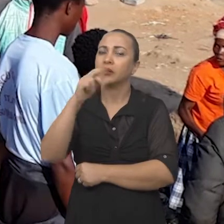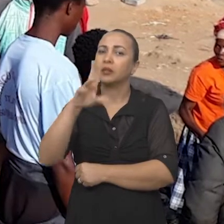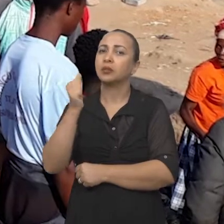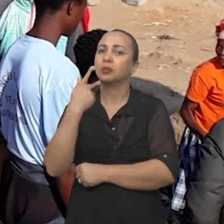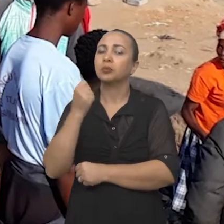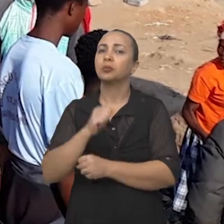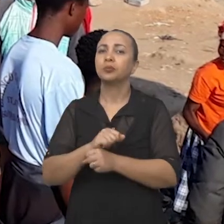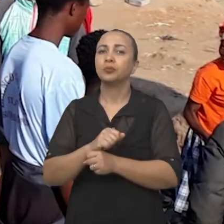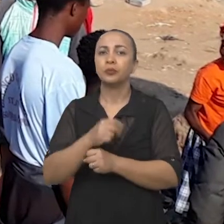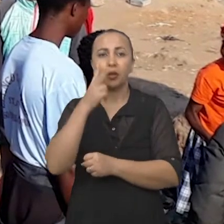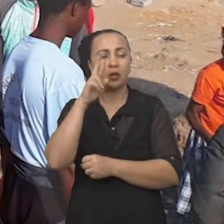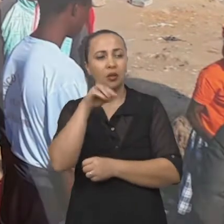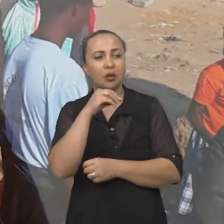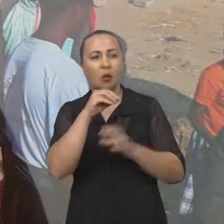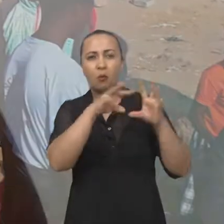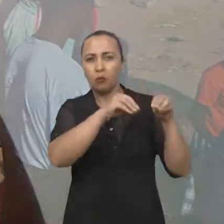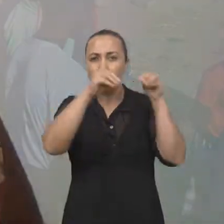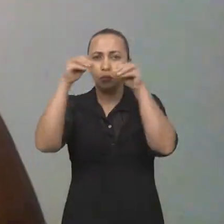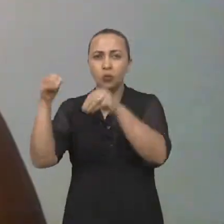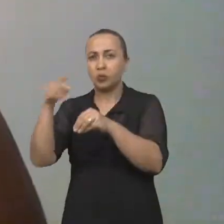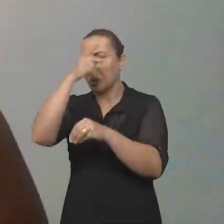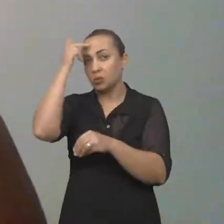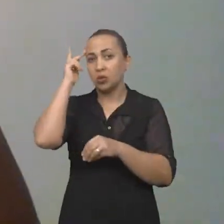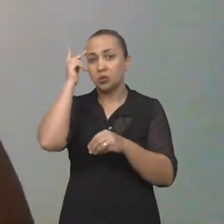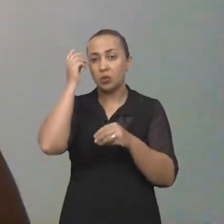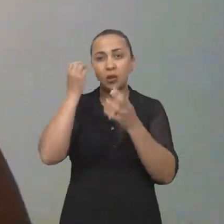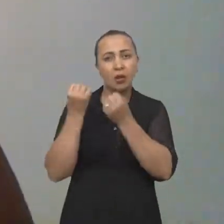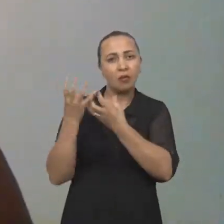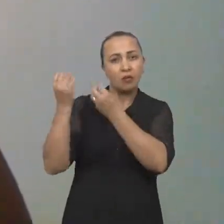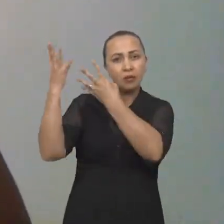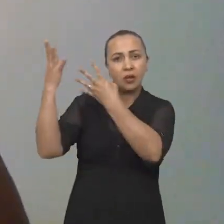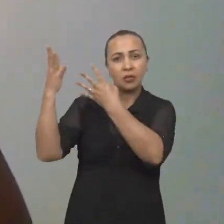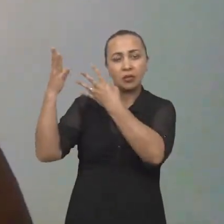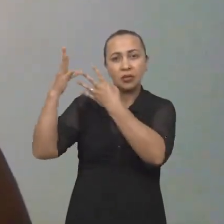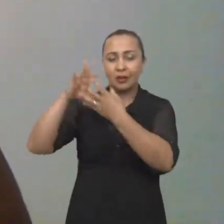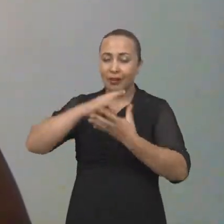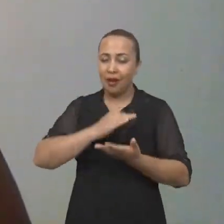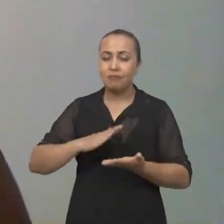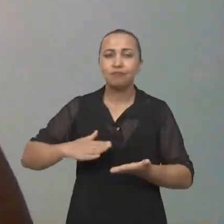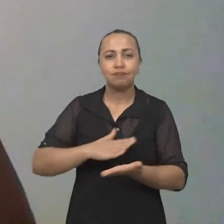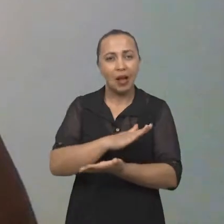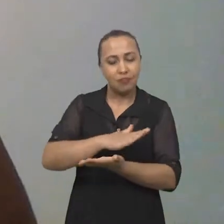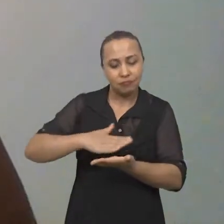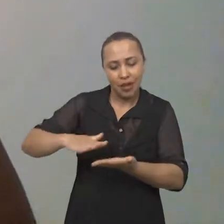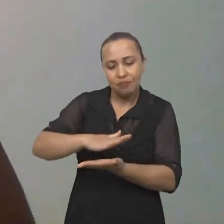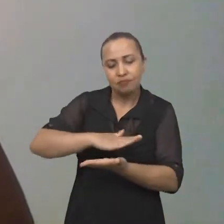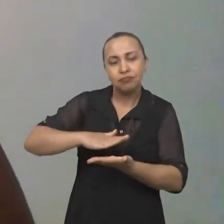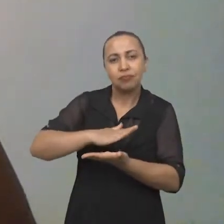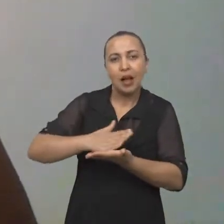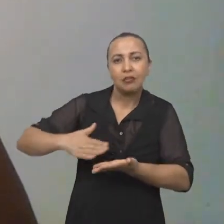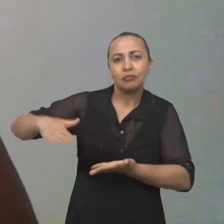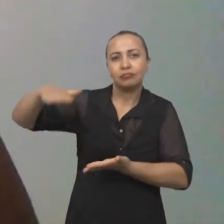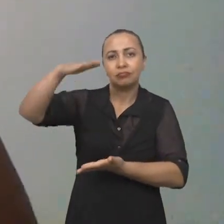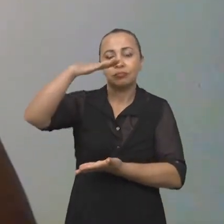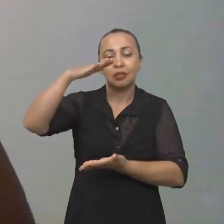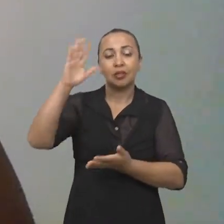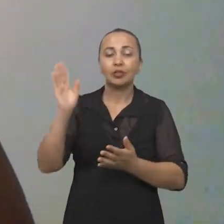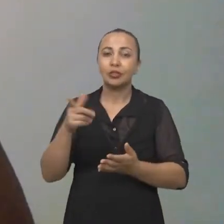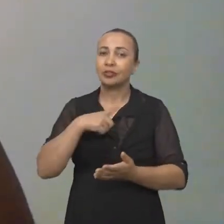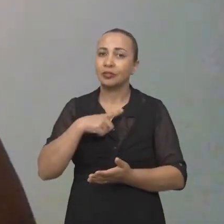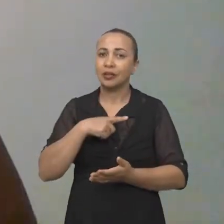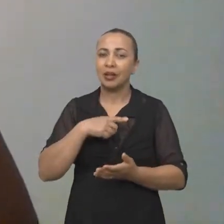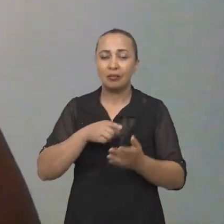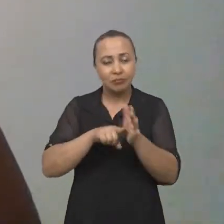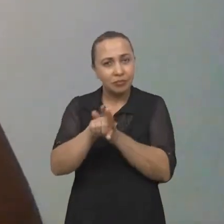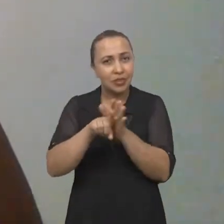consideração fluxos migratórios desses maranhenses que saem principalmente da Baixada. A gente já tem pesquisa nessas